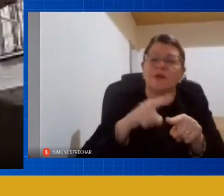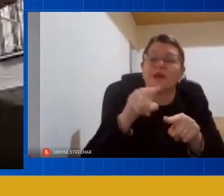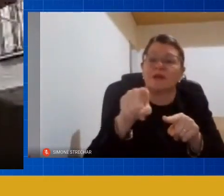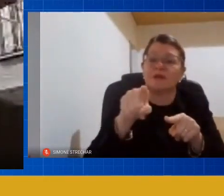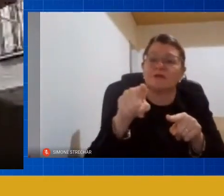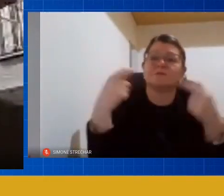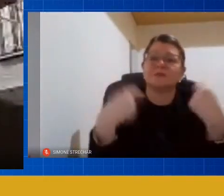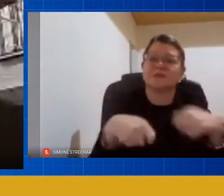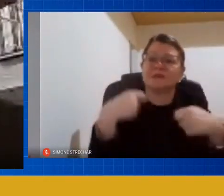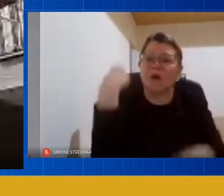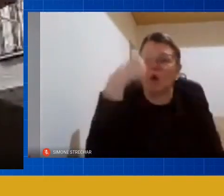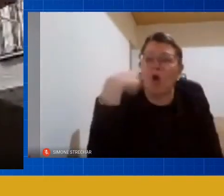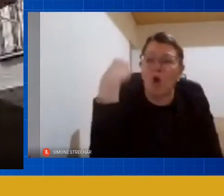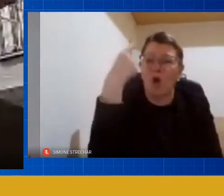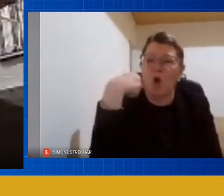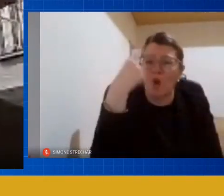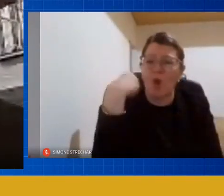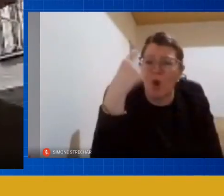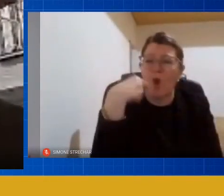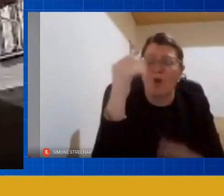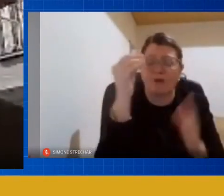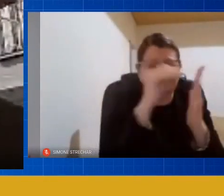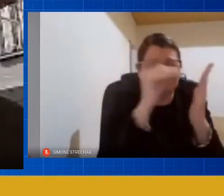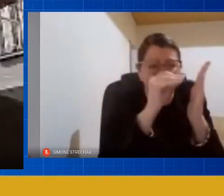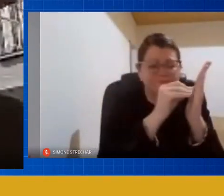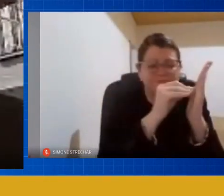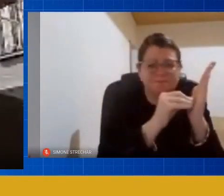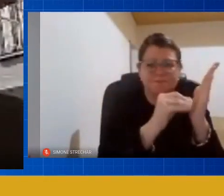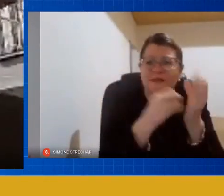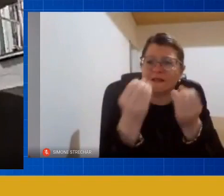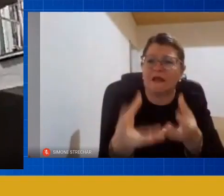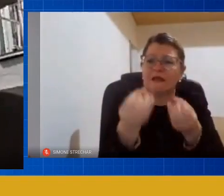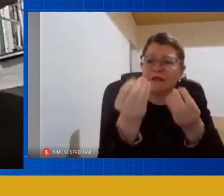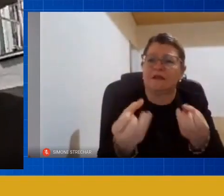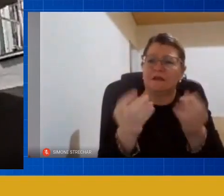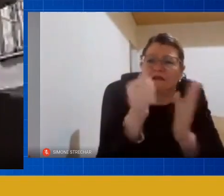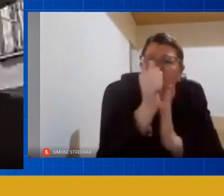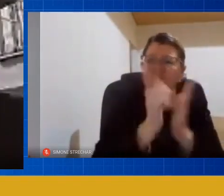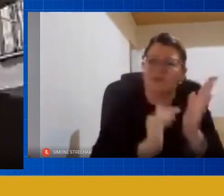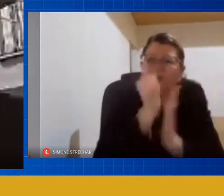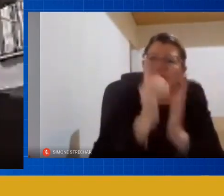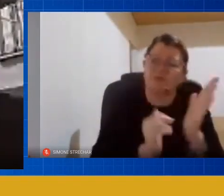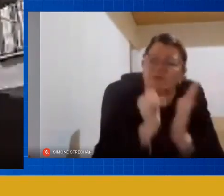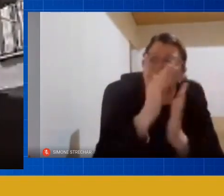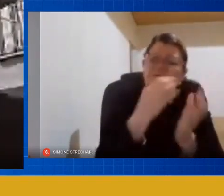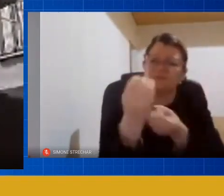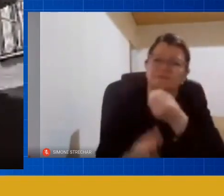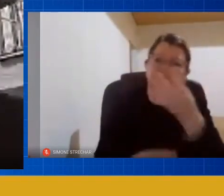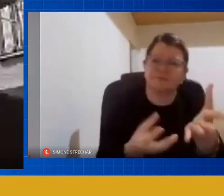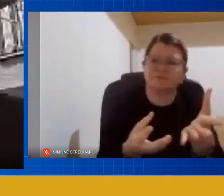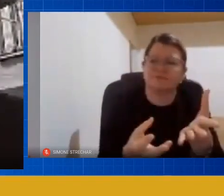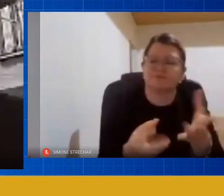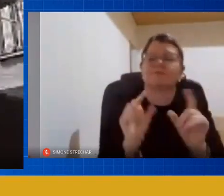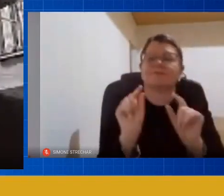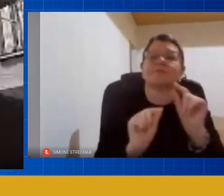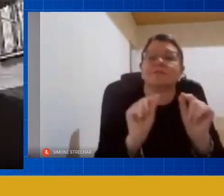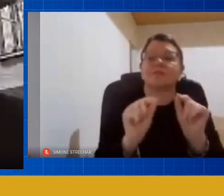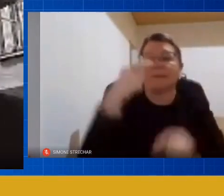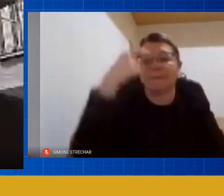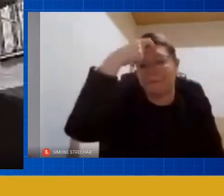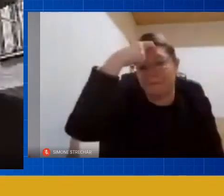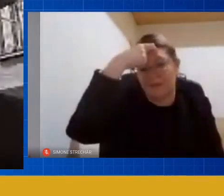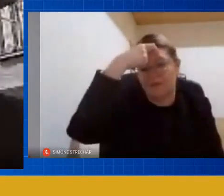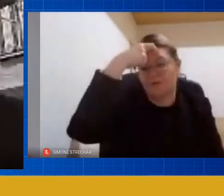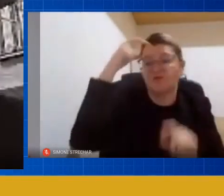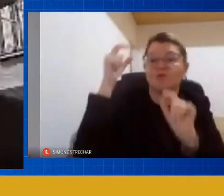tantas horas de atividade dessas crianças em casa ou seja é o olhar é a mentalidade acerca do que é